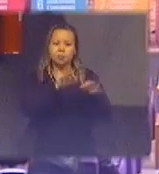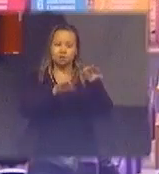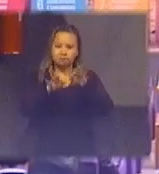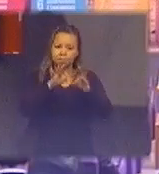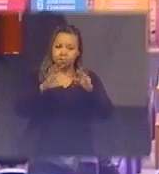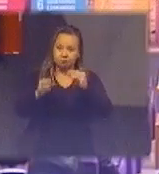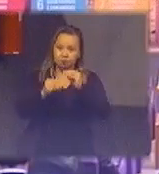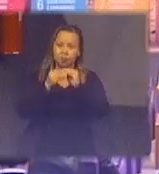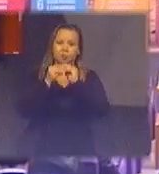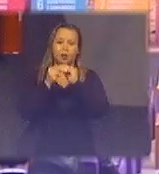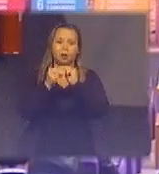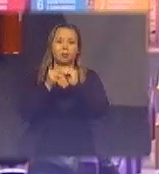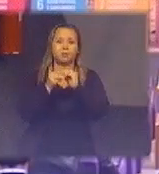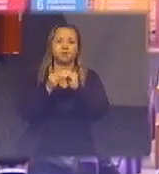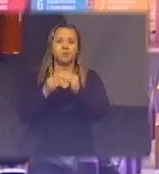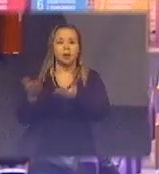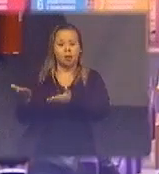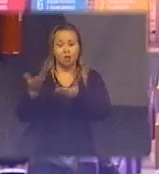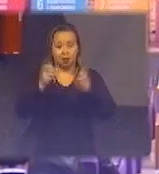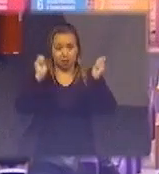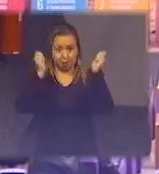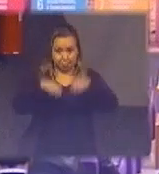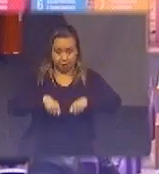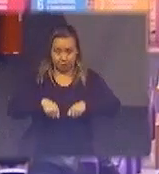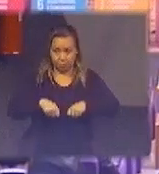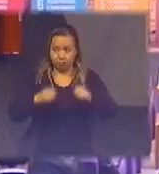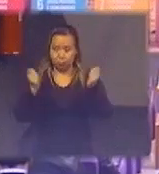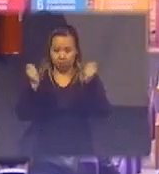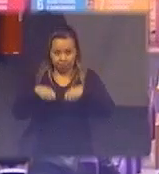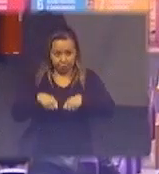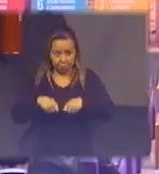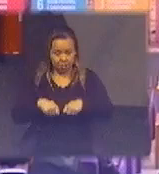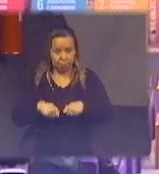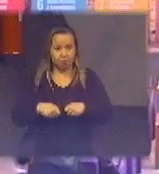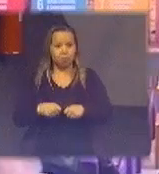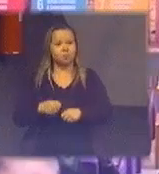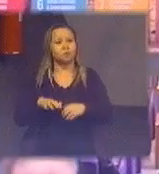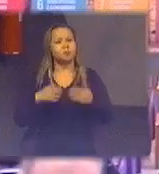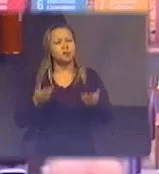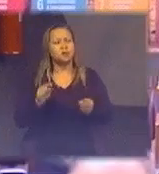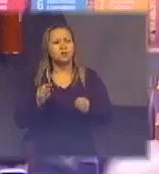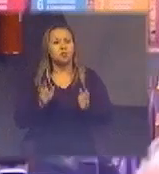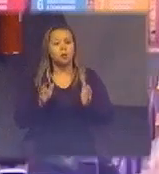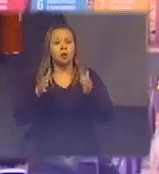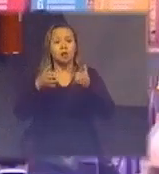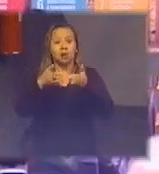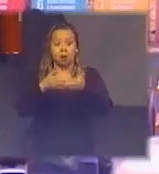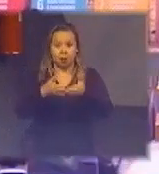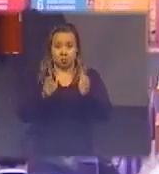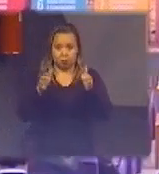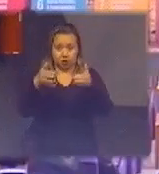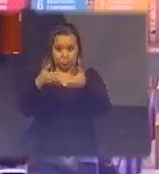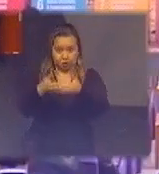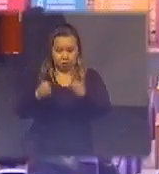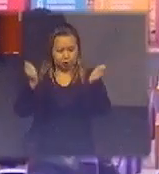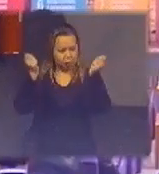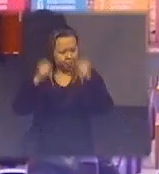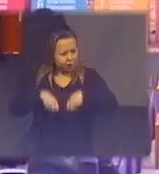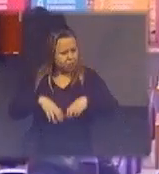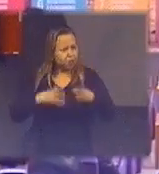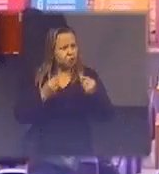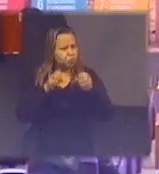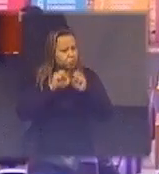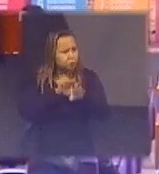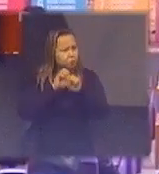ISO então trazer a capacitação nesse sentido então são esses fóruns de discussão que a gente capacita e muito a gente